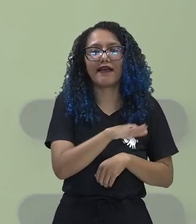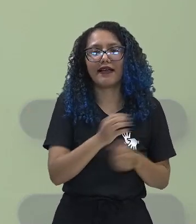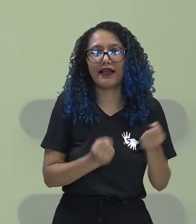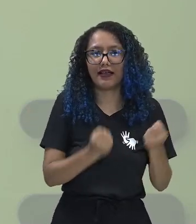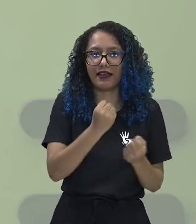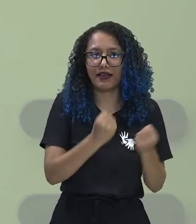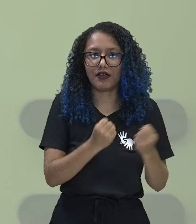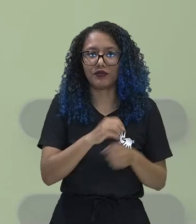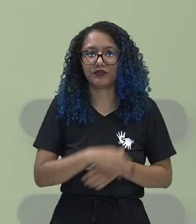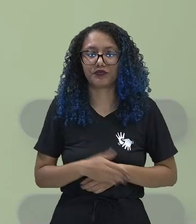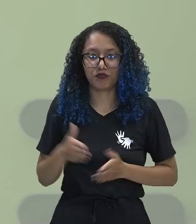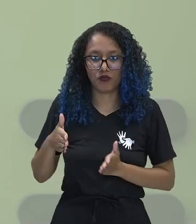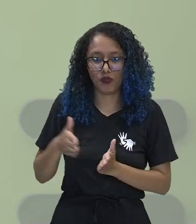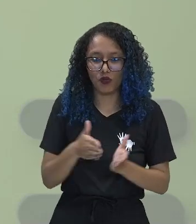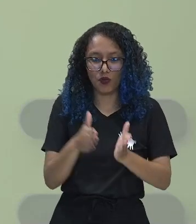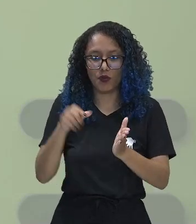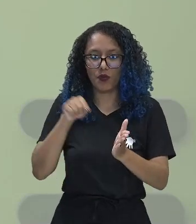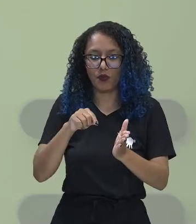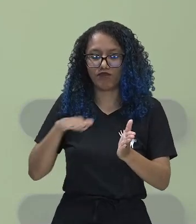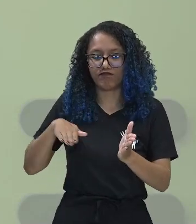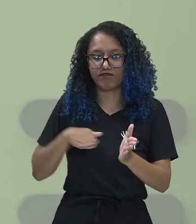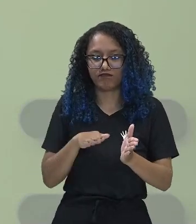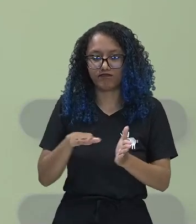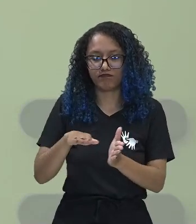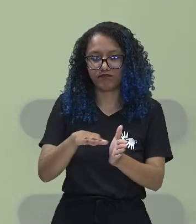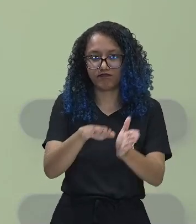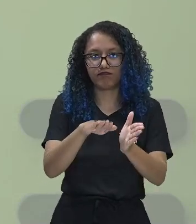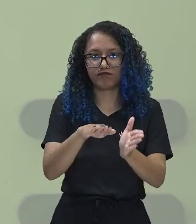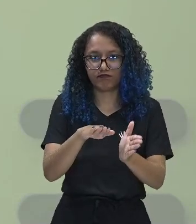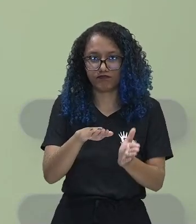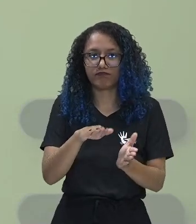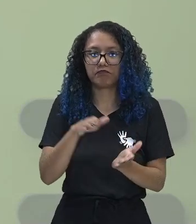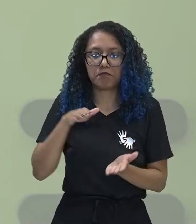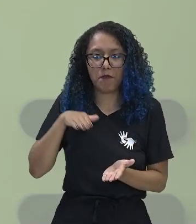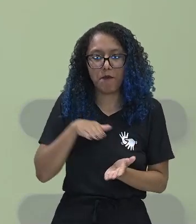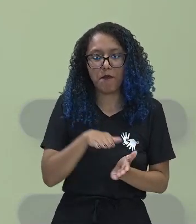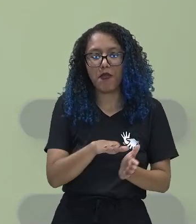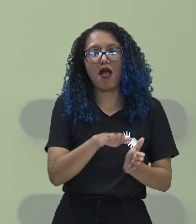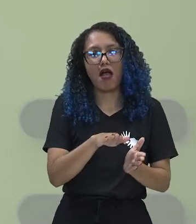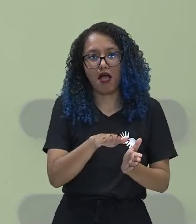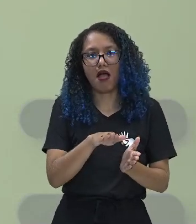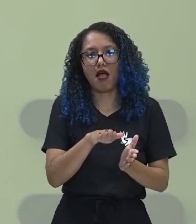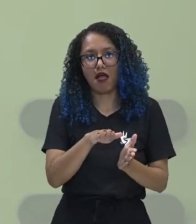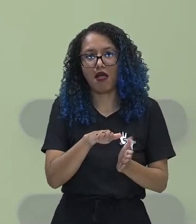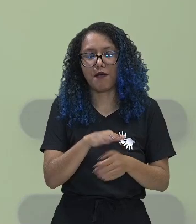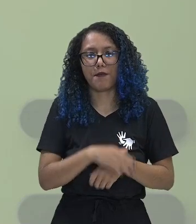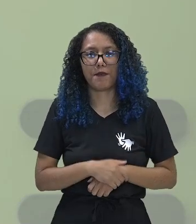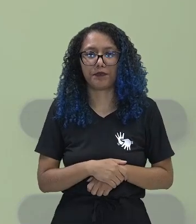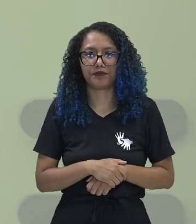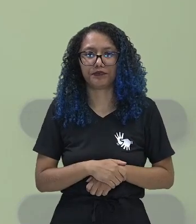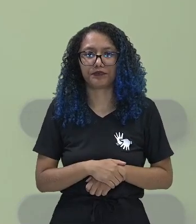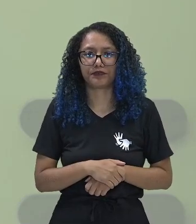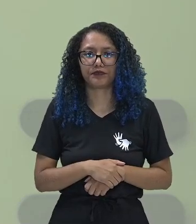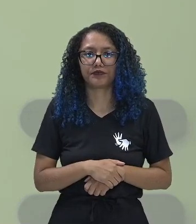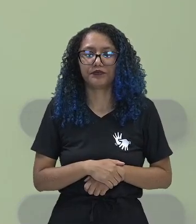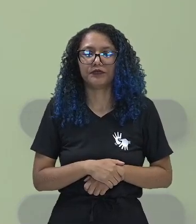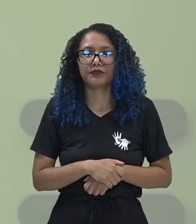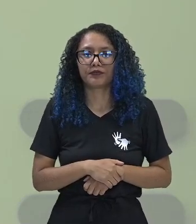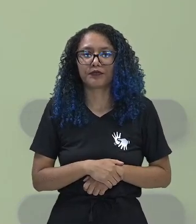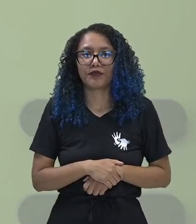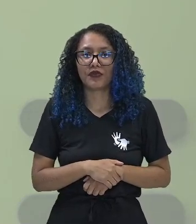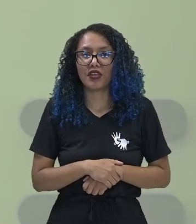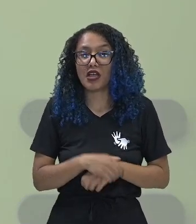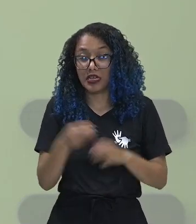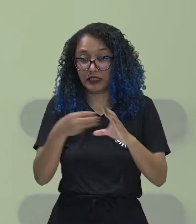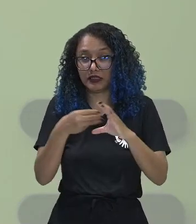estradas que são o sistema linfático transportam os carros e que são as células